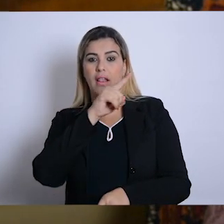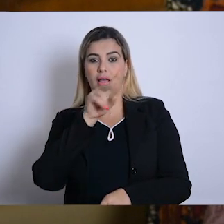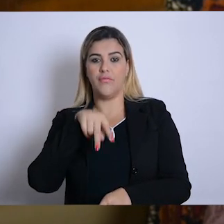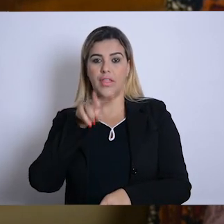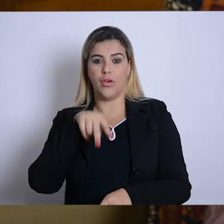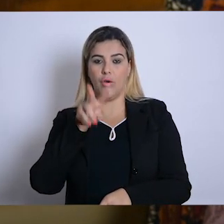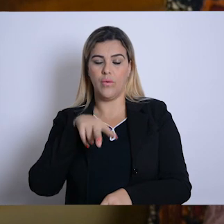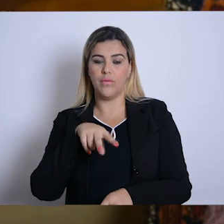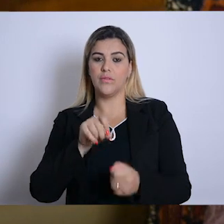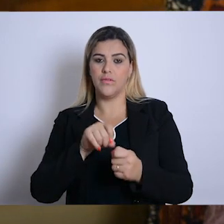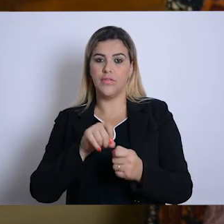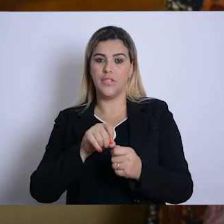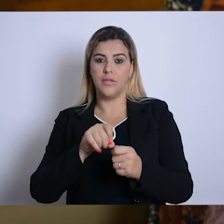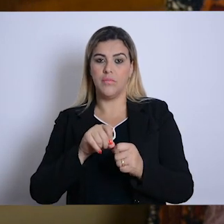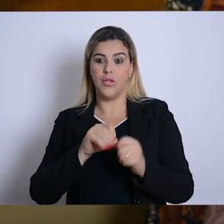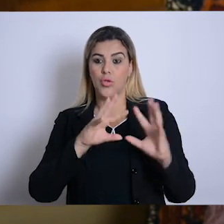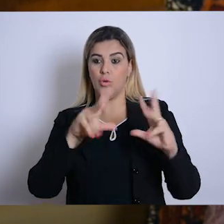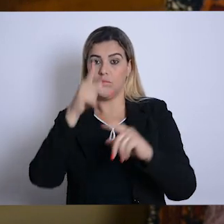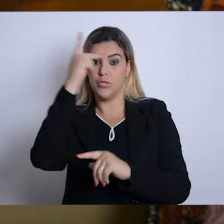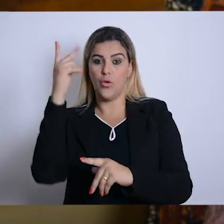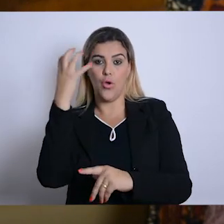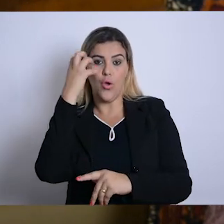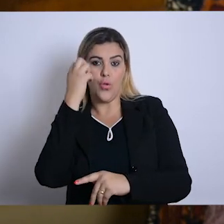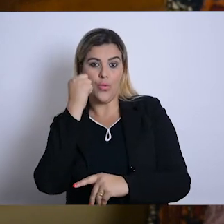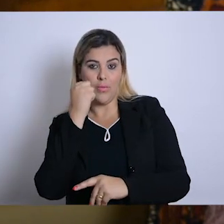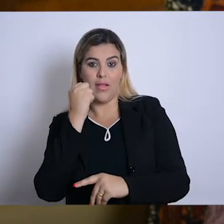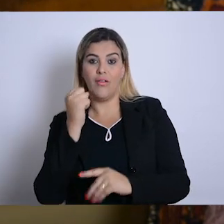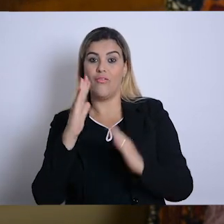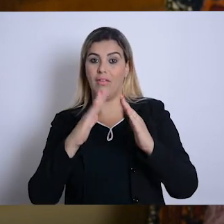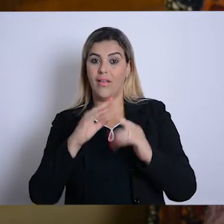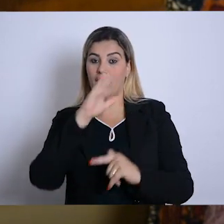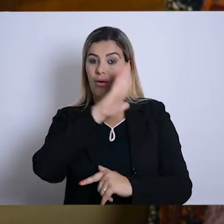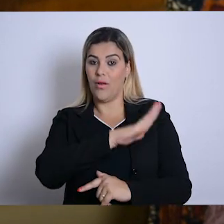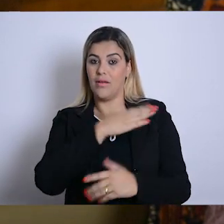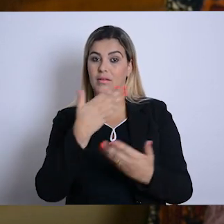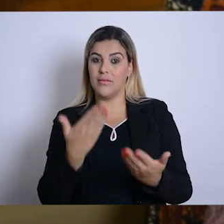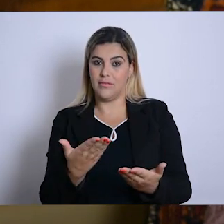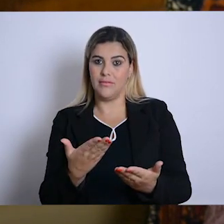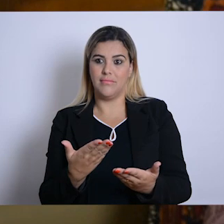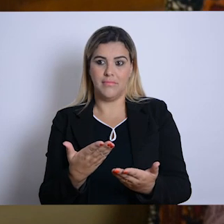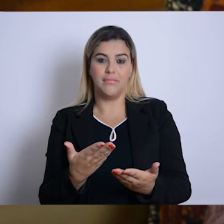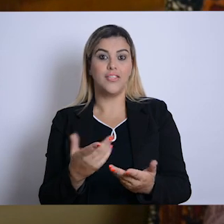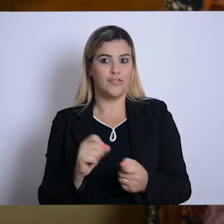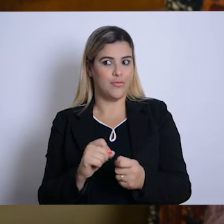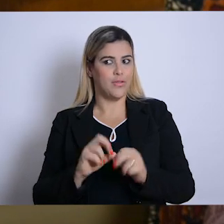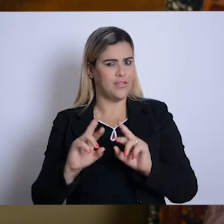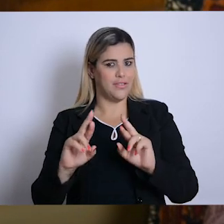hospedamos todas as pessoas lá, fizemos uma coisa extremamente diferente,